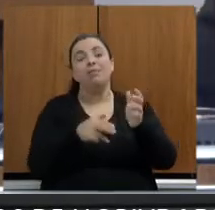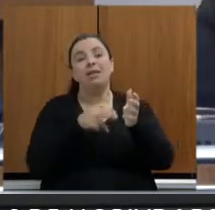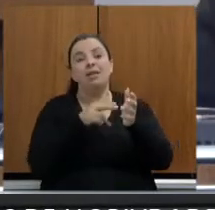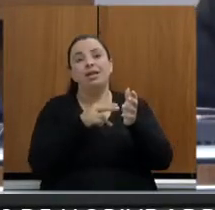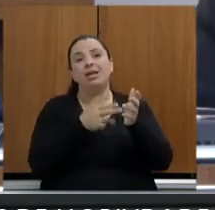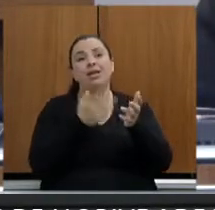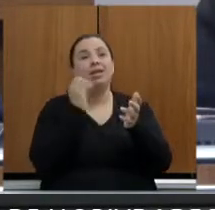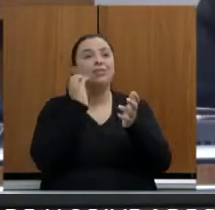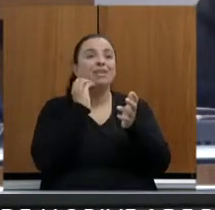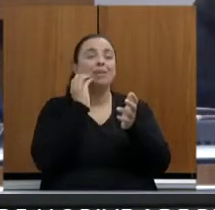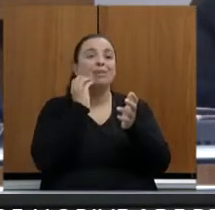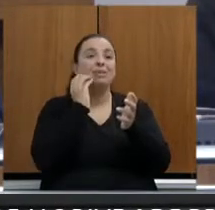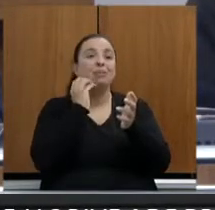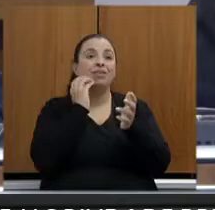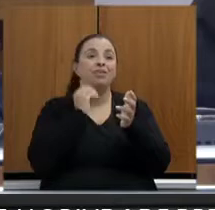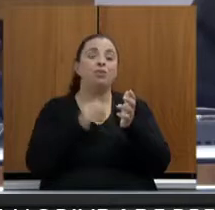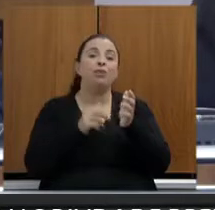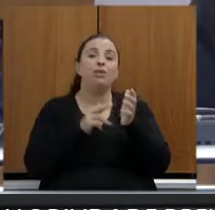espera do usuário.